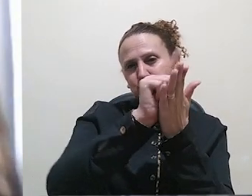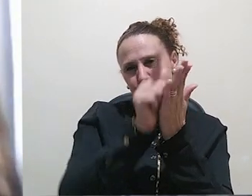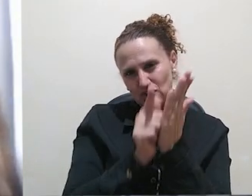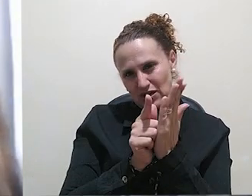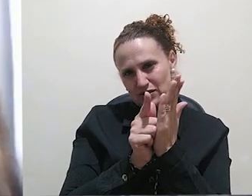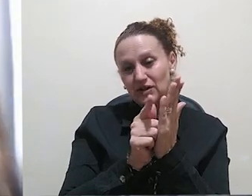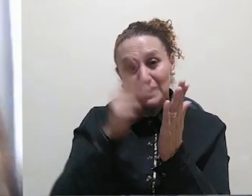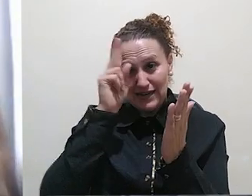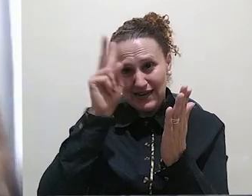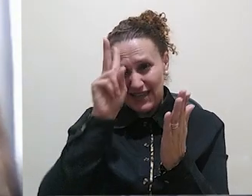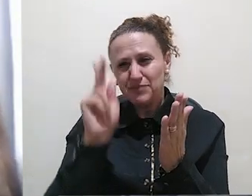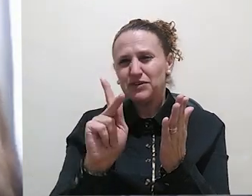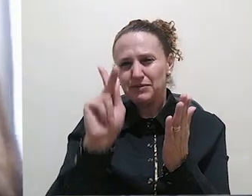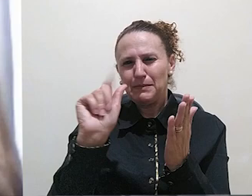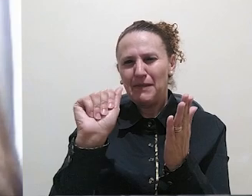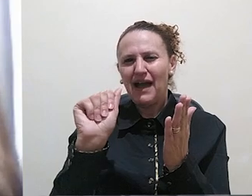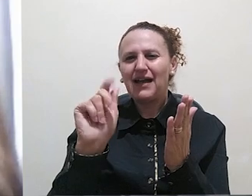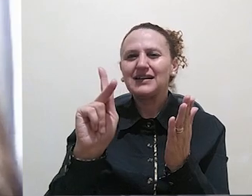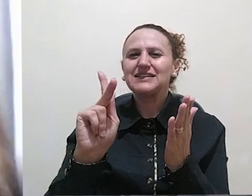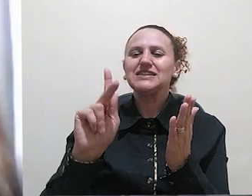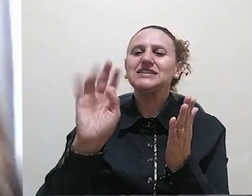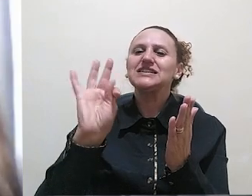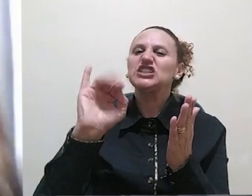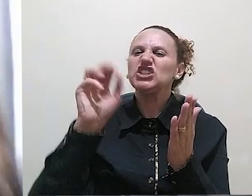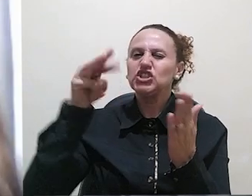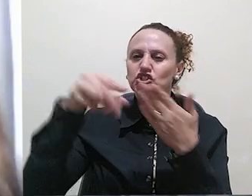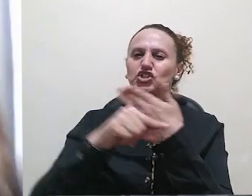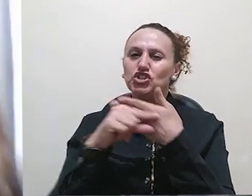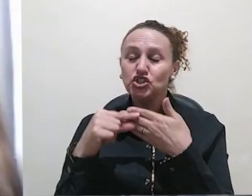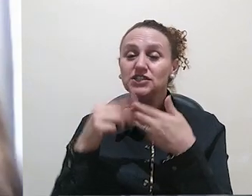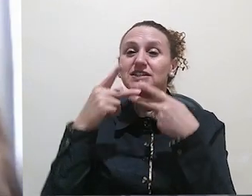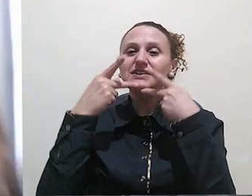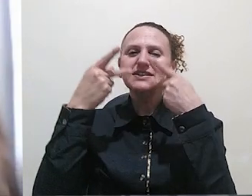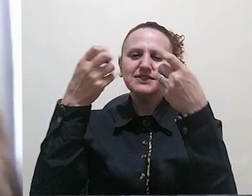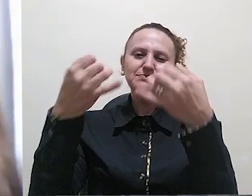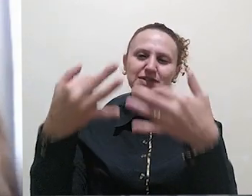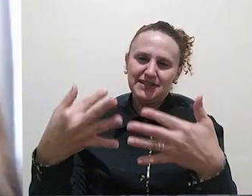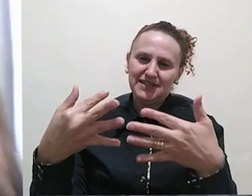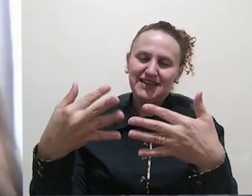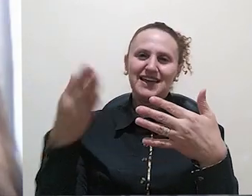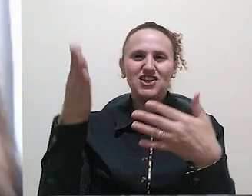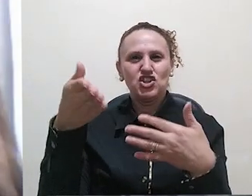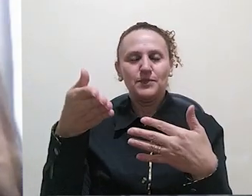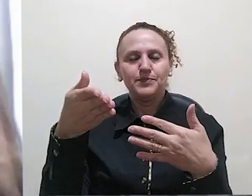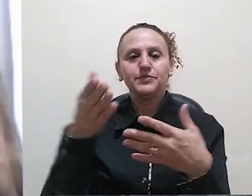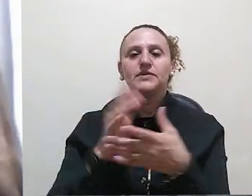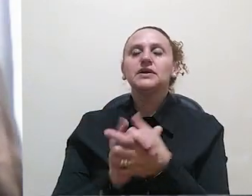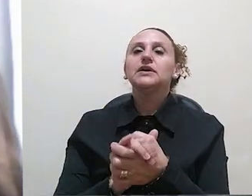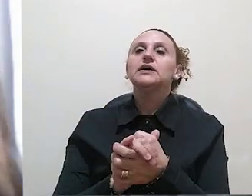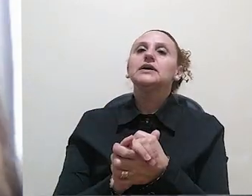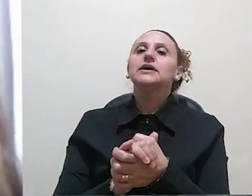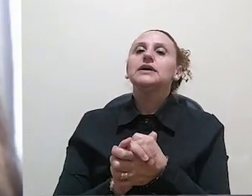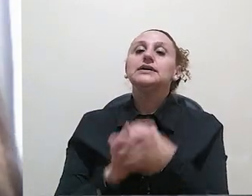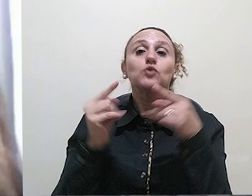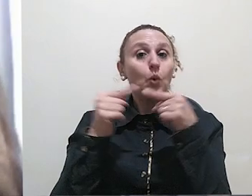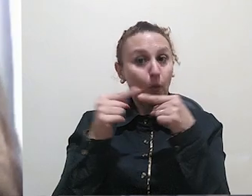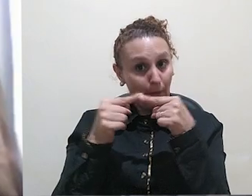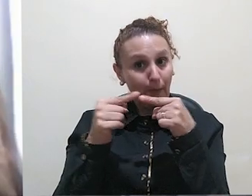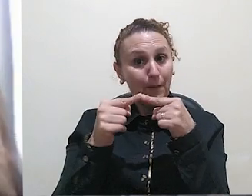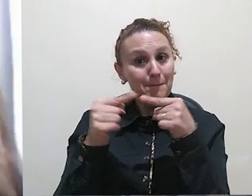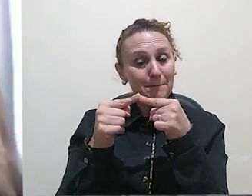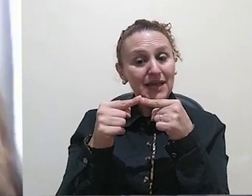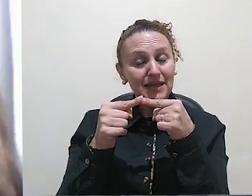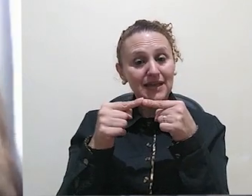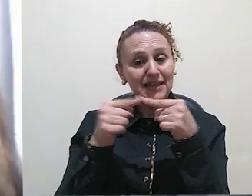do Bakhtin diz que gêneros são tipos relativamente estáveis denunciados, né, então aqui isso se aplica muito bem, por quê,